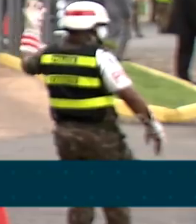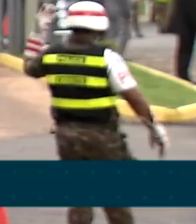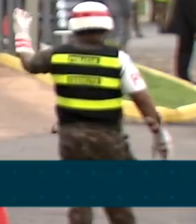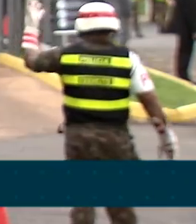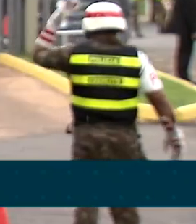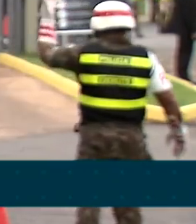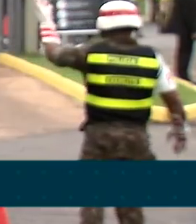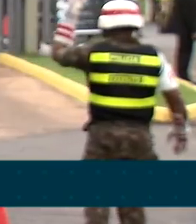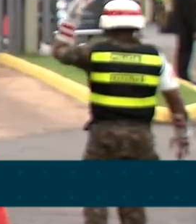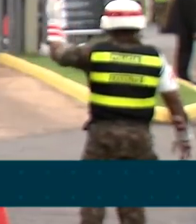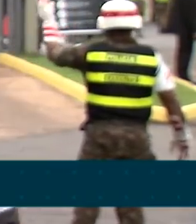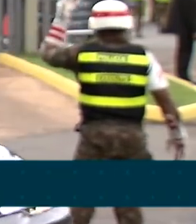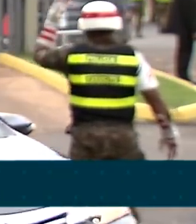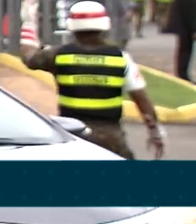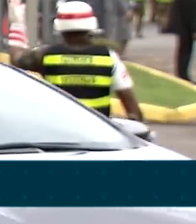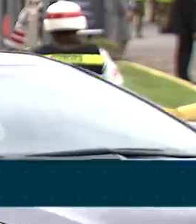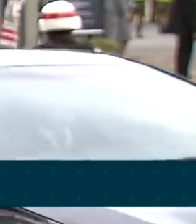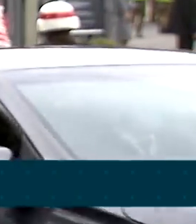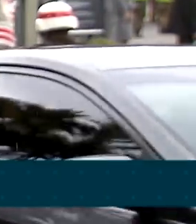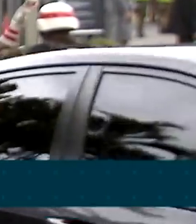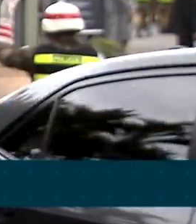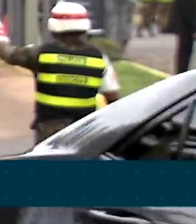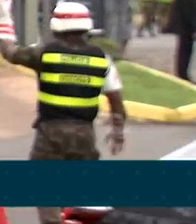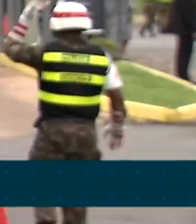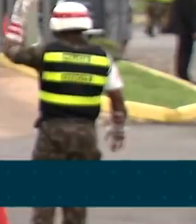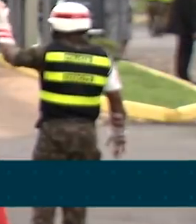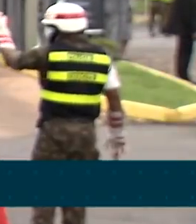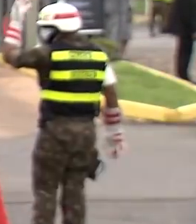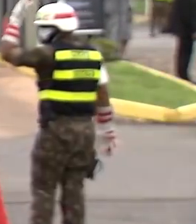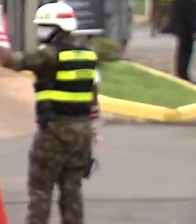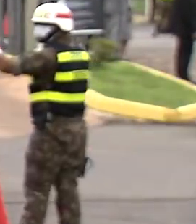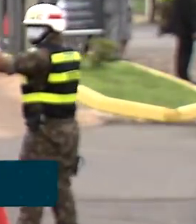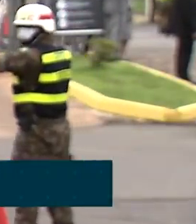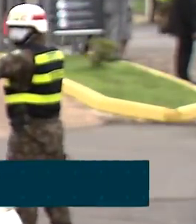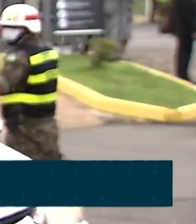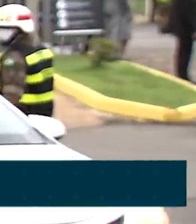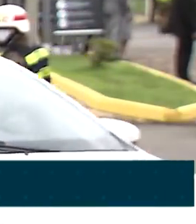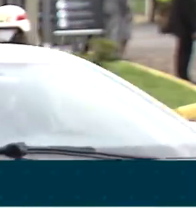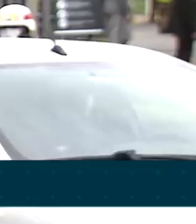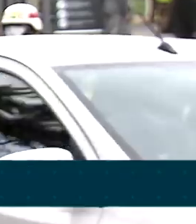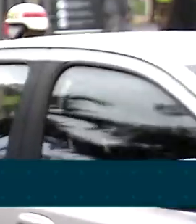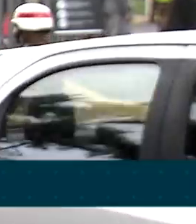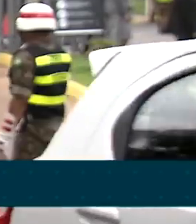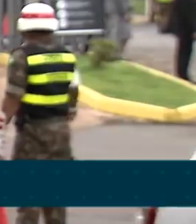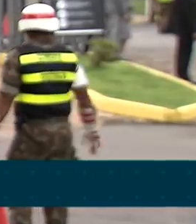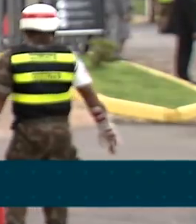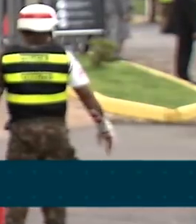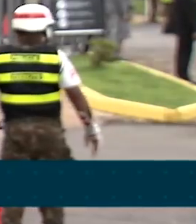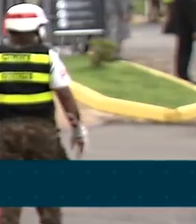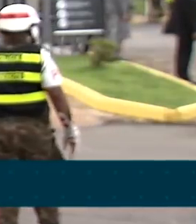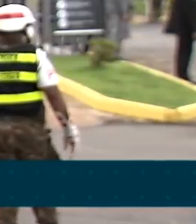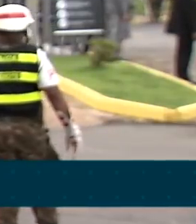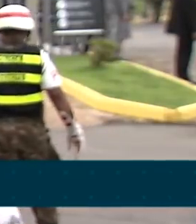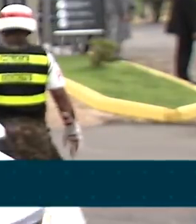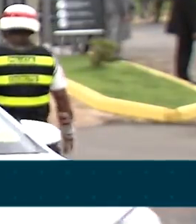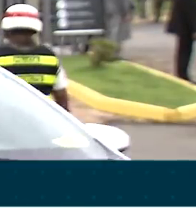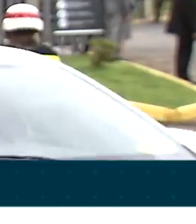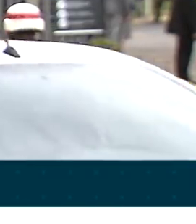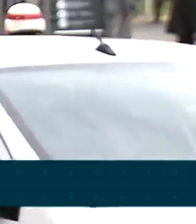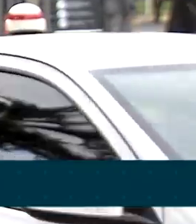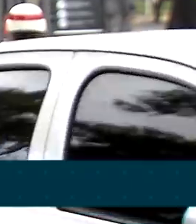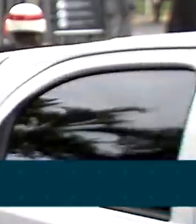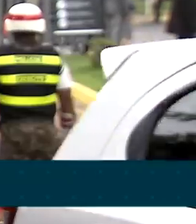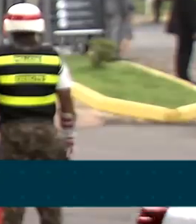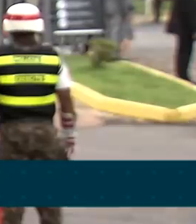Guararapes, confronto armado contra a ameaça holandesa. Hoje, as Forças Armadas atuam no país como a principal entidade de